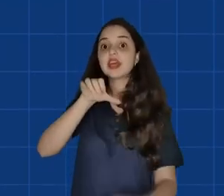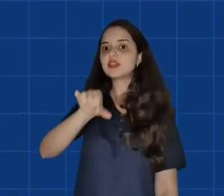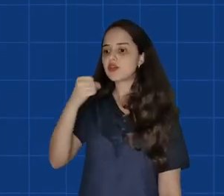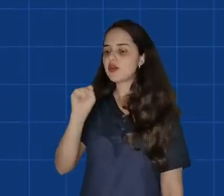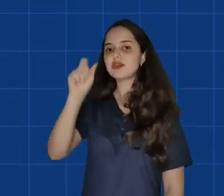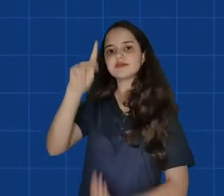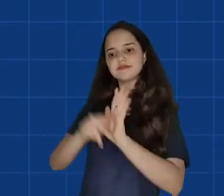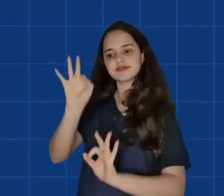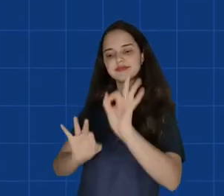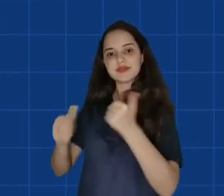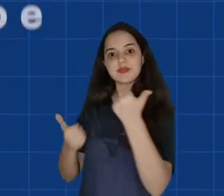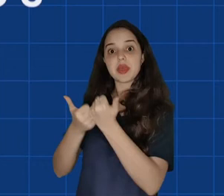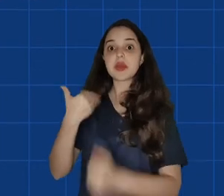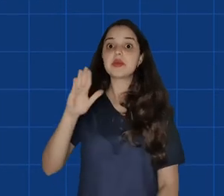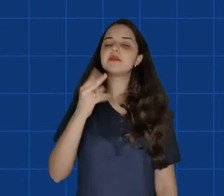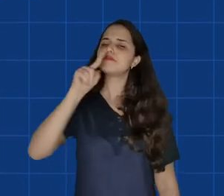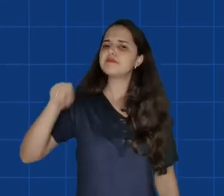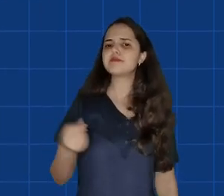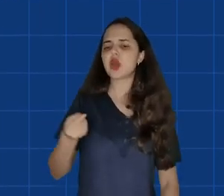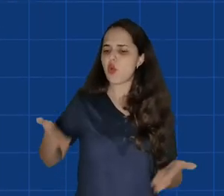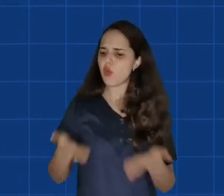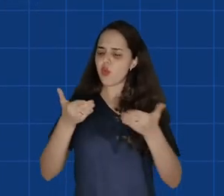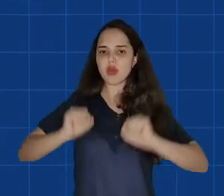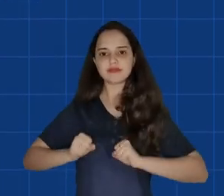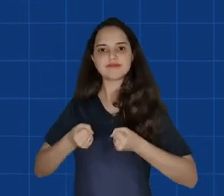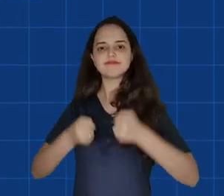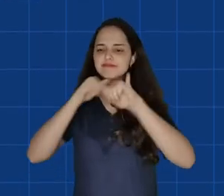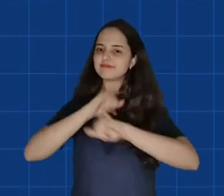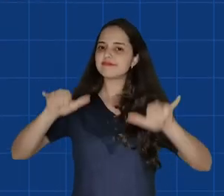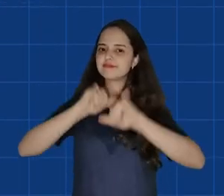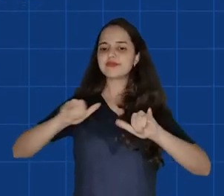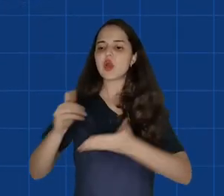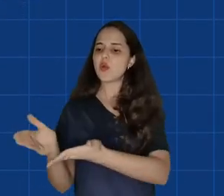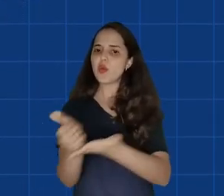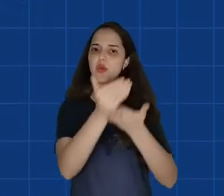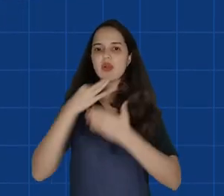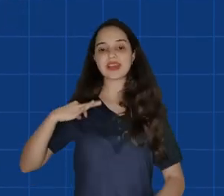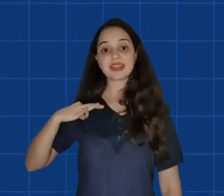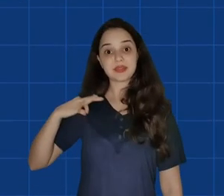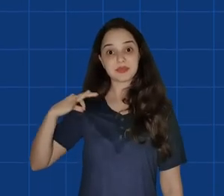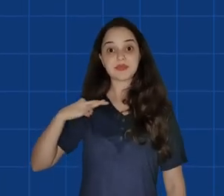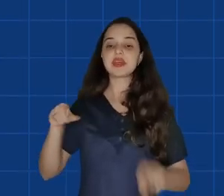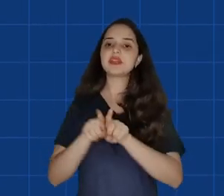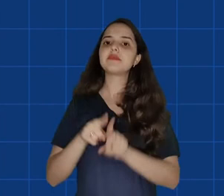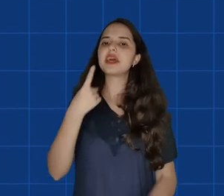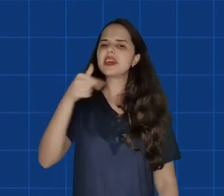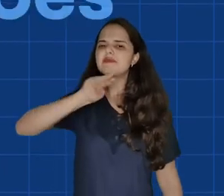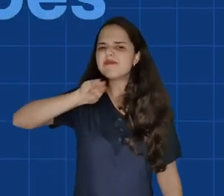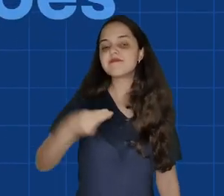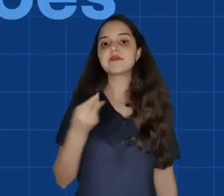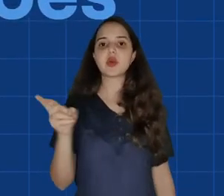98 projetos apoiados, mais de mil colaboradores engajados em campanhas de doação e ações de voluntariado e